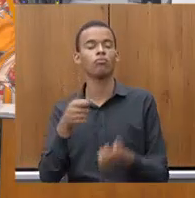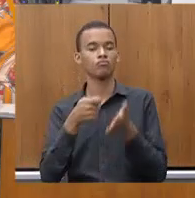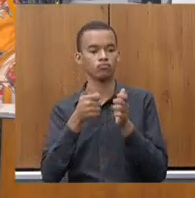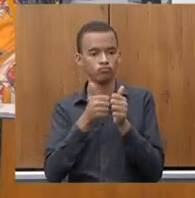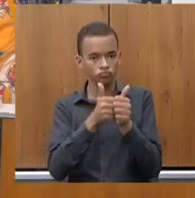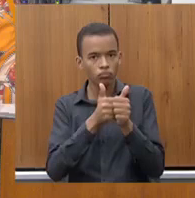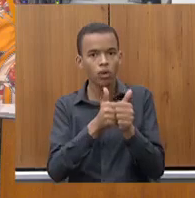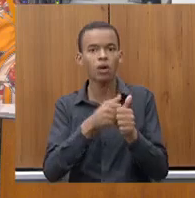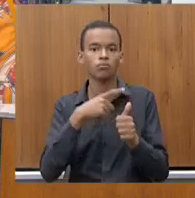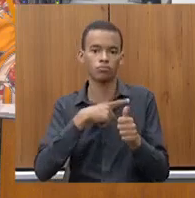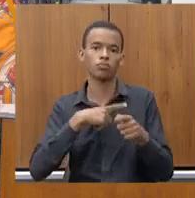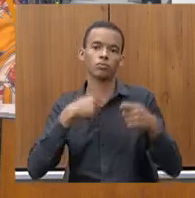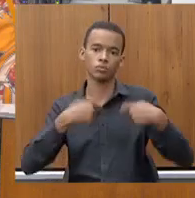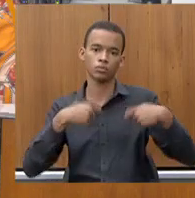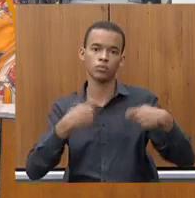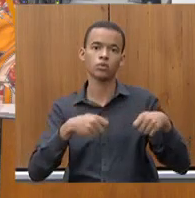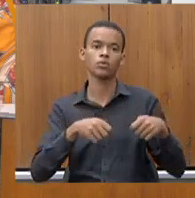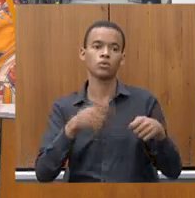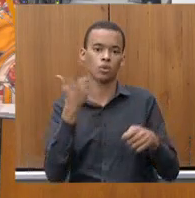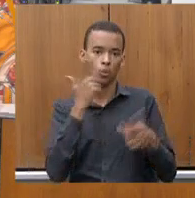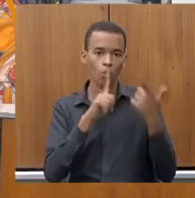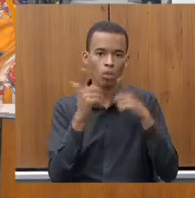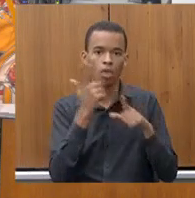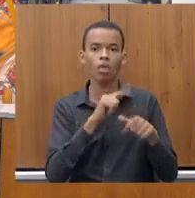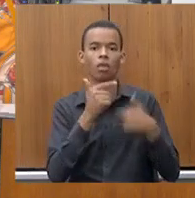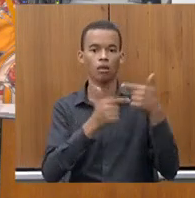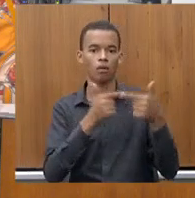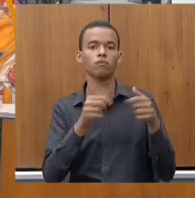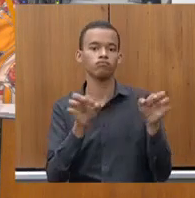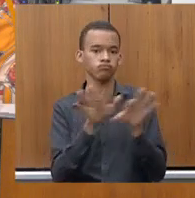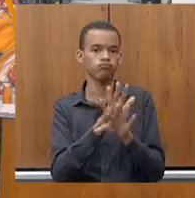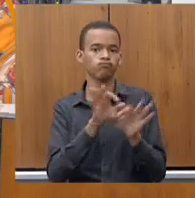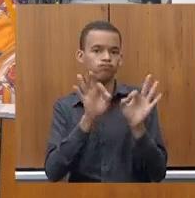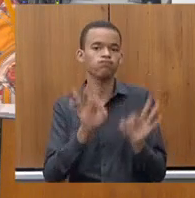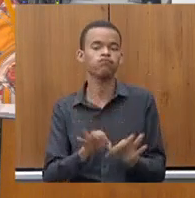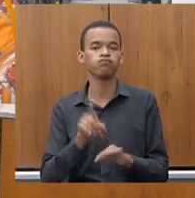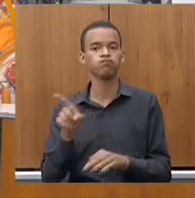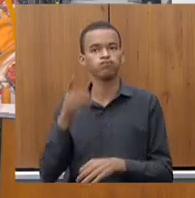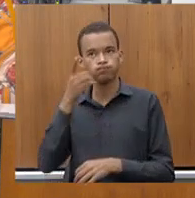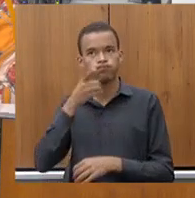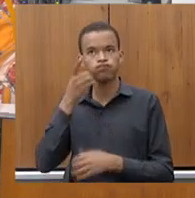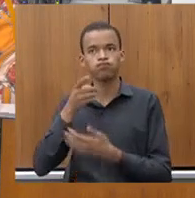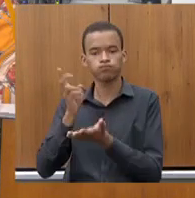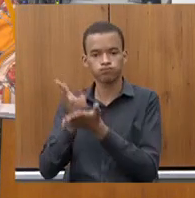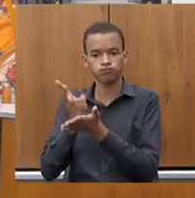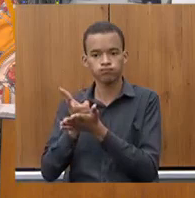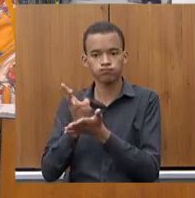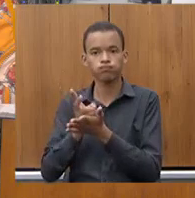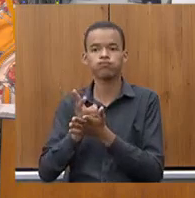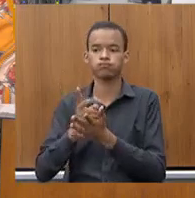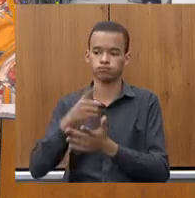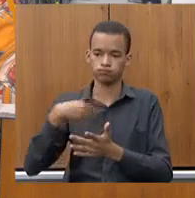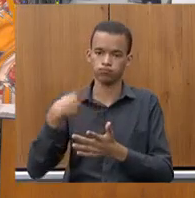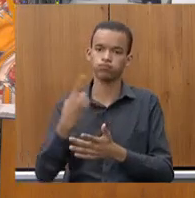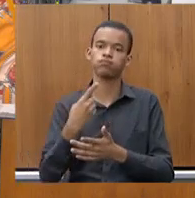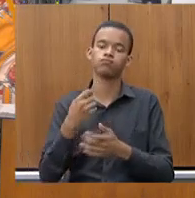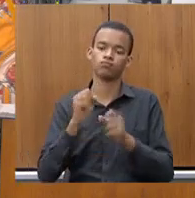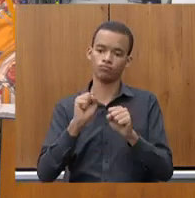1% e com razão. Nós vamos, deputada, perseguir esse 1%,